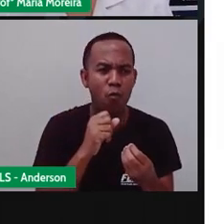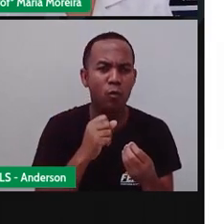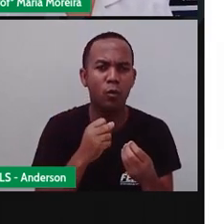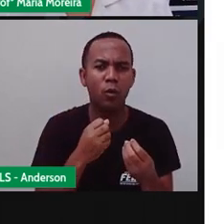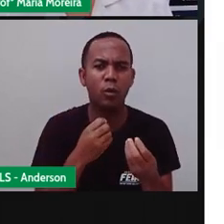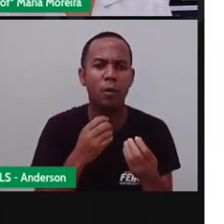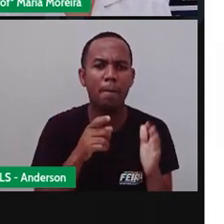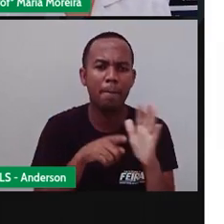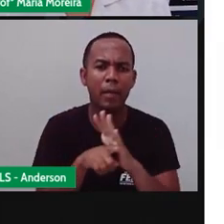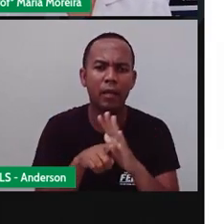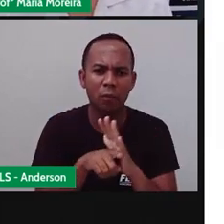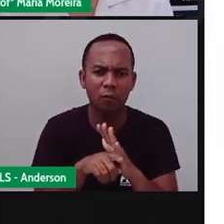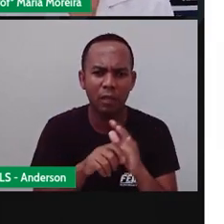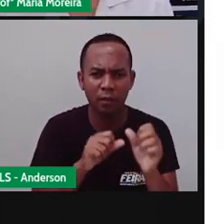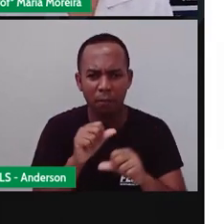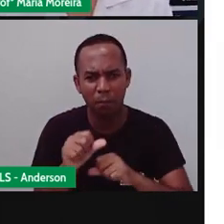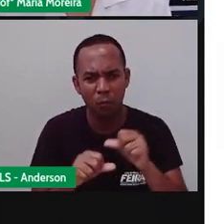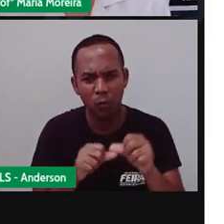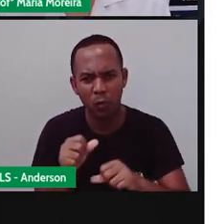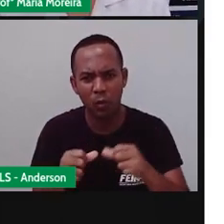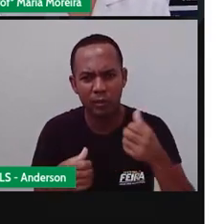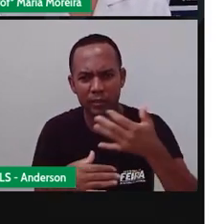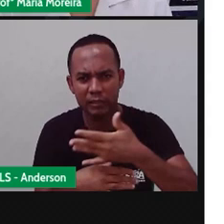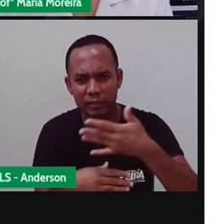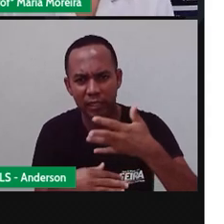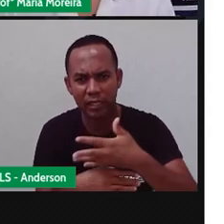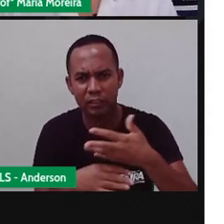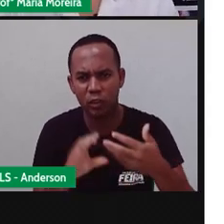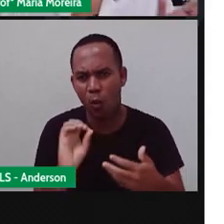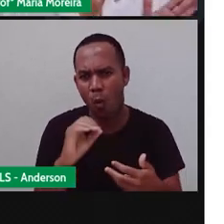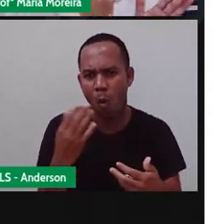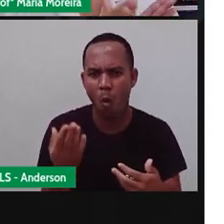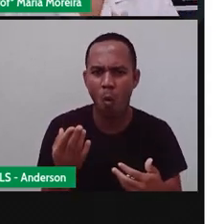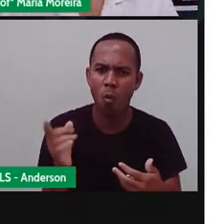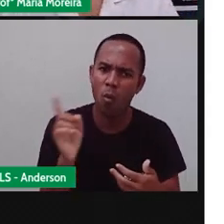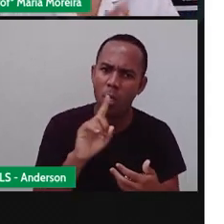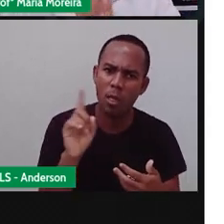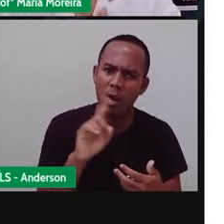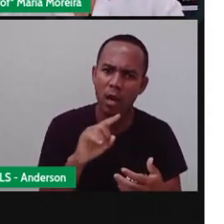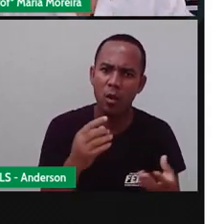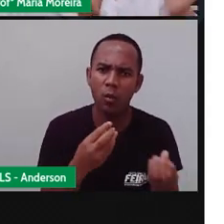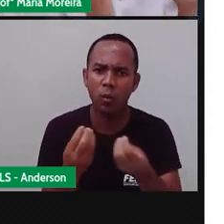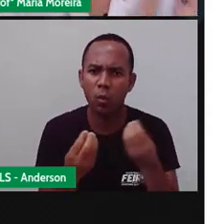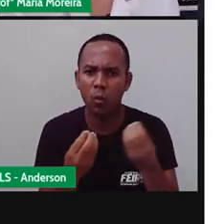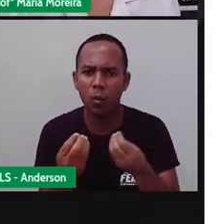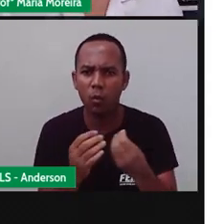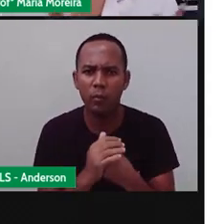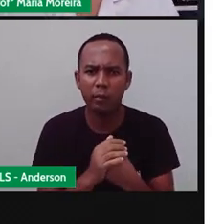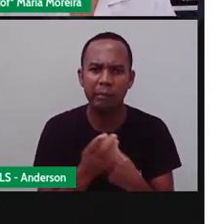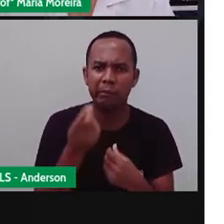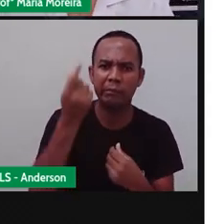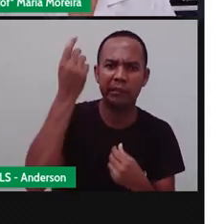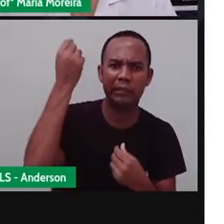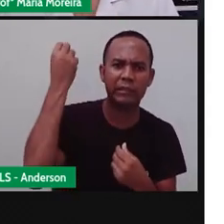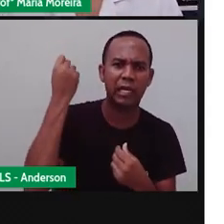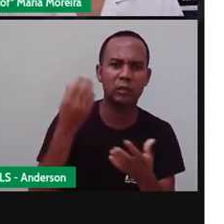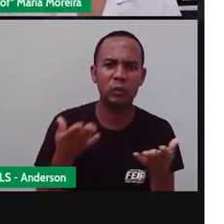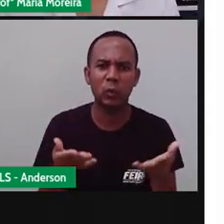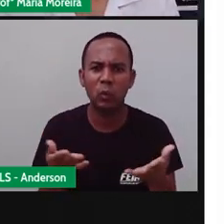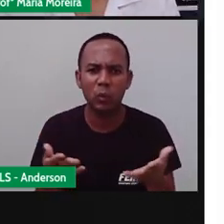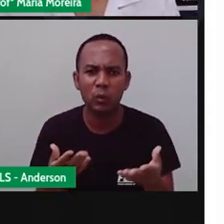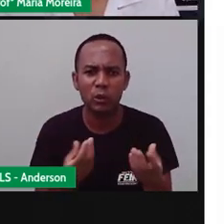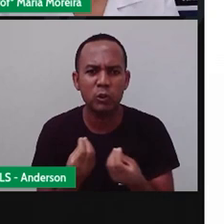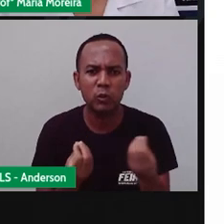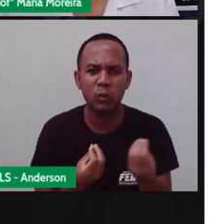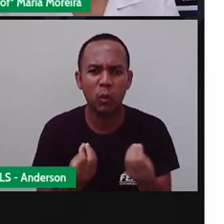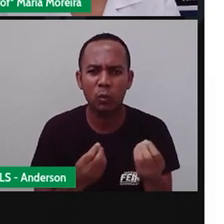Mudou alguma coisa na cidade, no local onde vocês moram de antigamente, né? De dez anos atrás para hoje. O